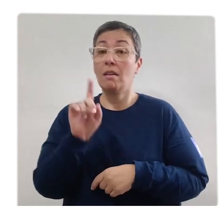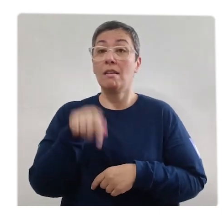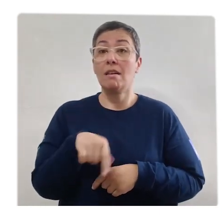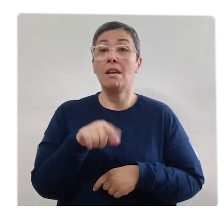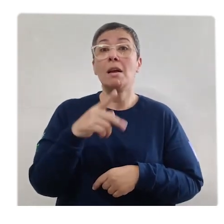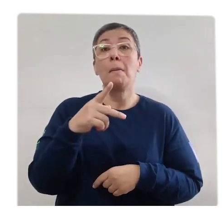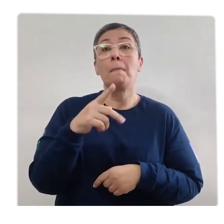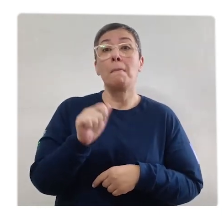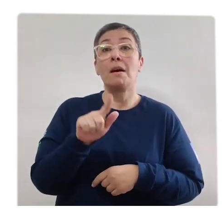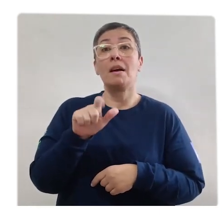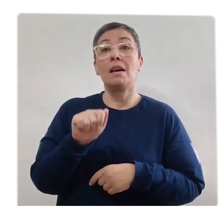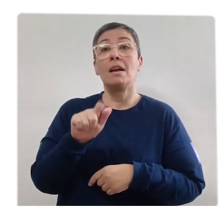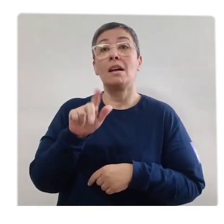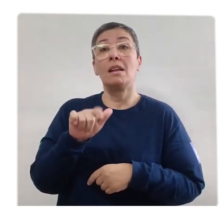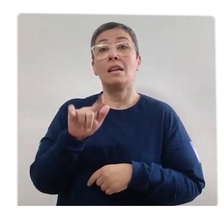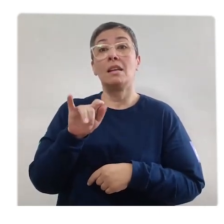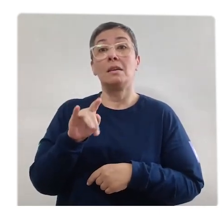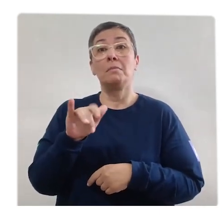sólido é